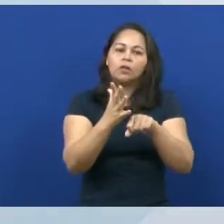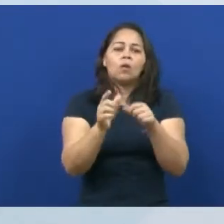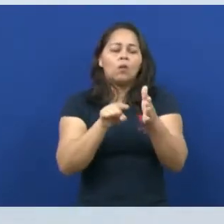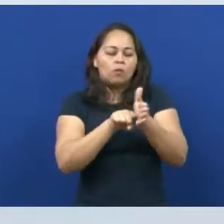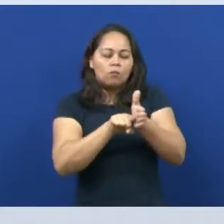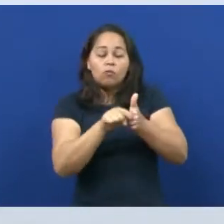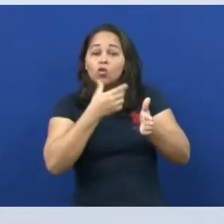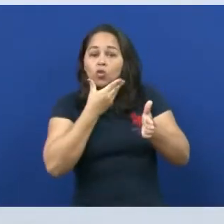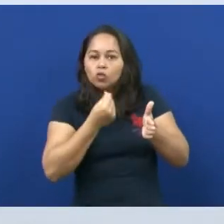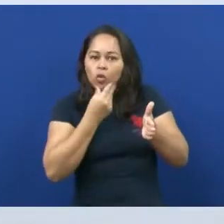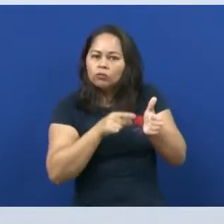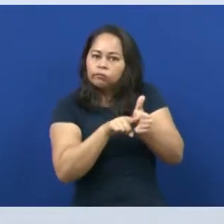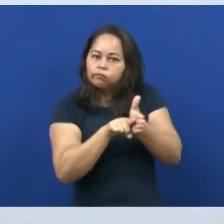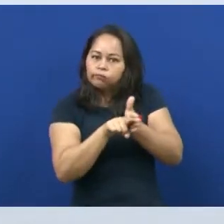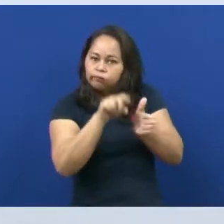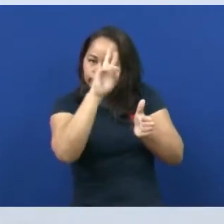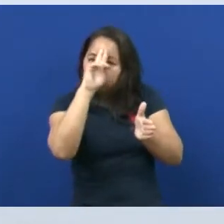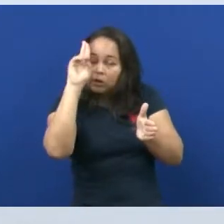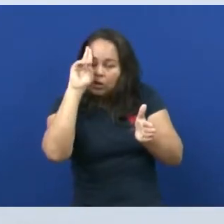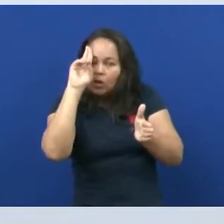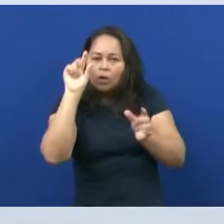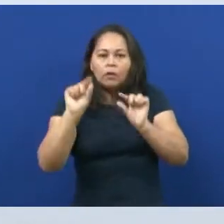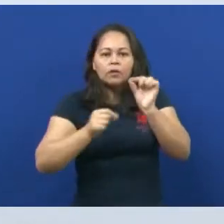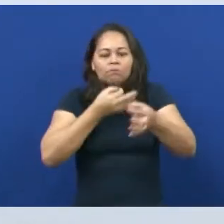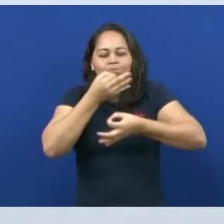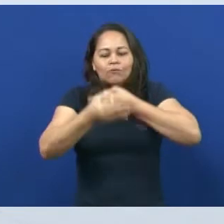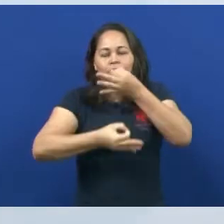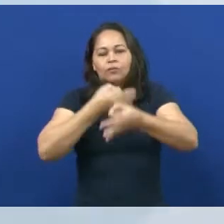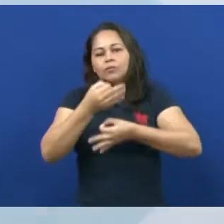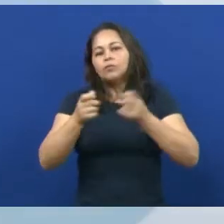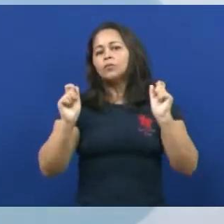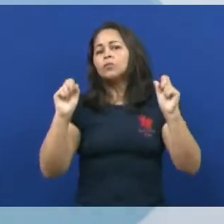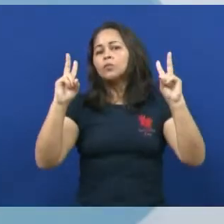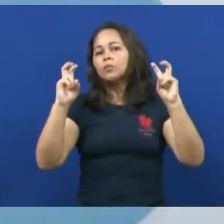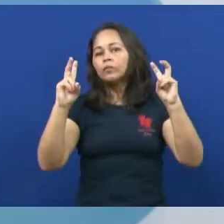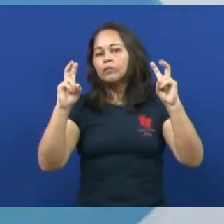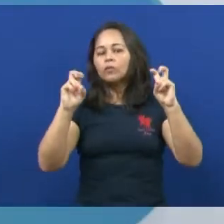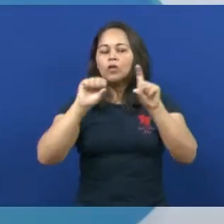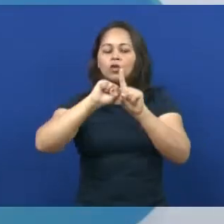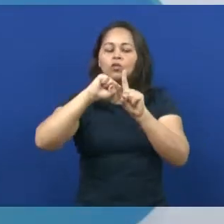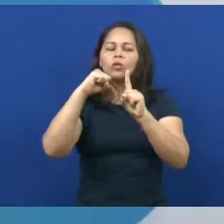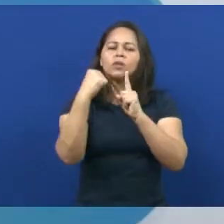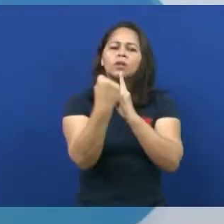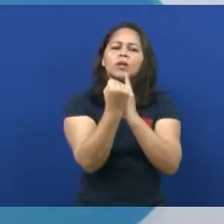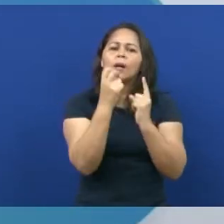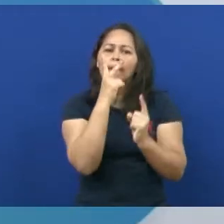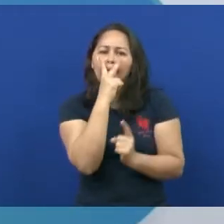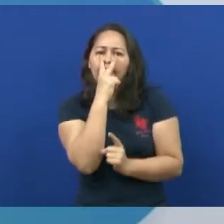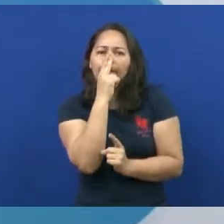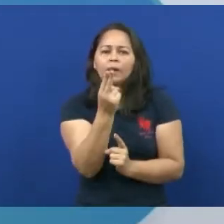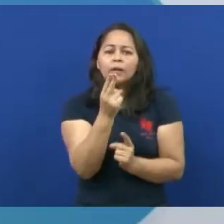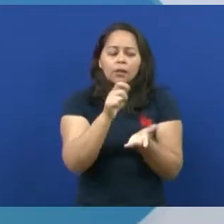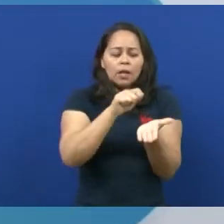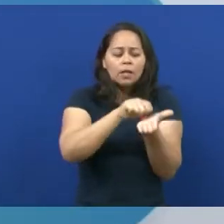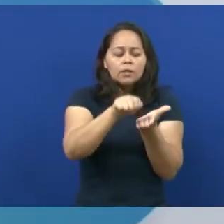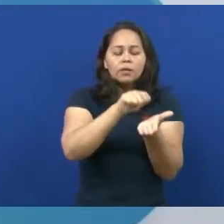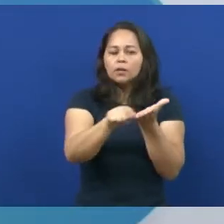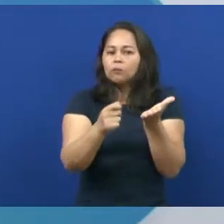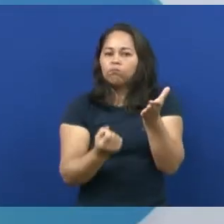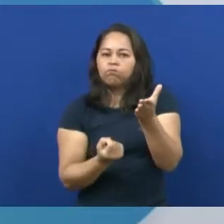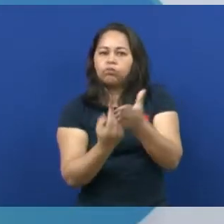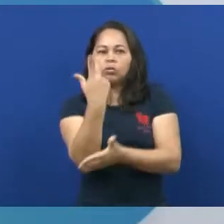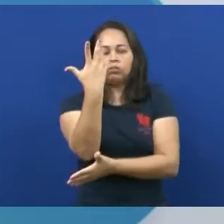eles criticam esse termo, né? Eles preferem chamar de sociedades onde a escrita ainda não